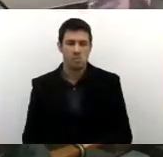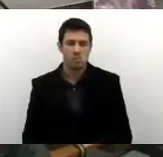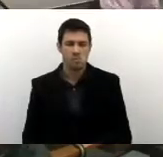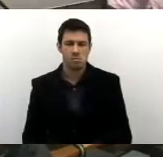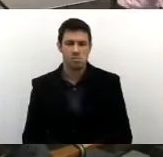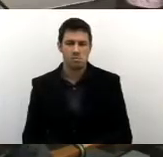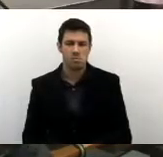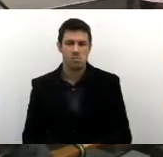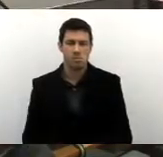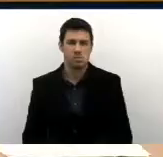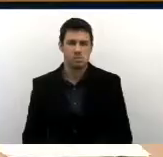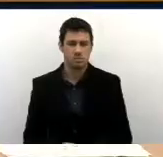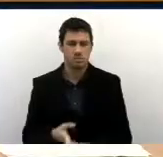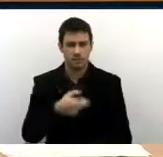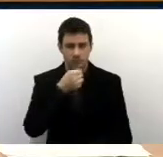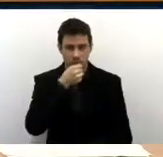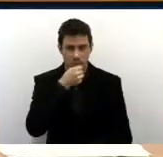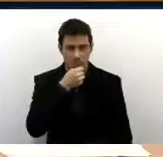Com a palavra,